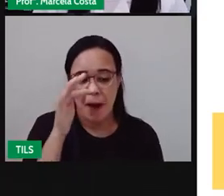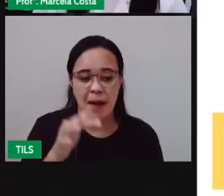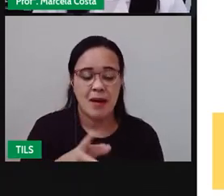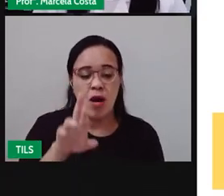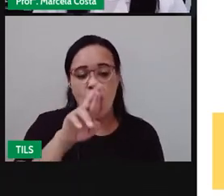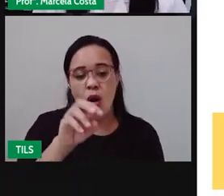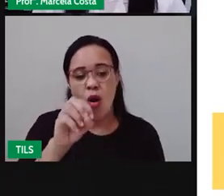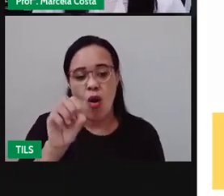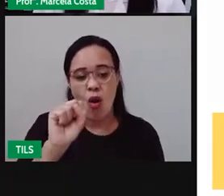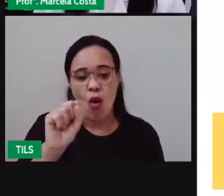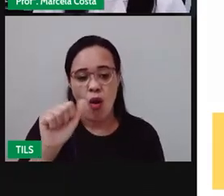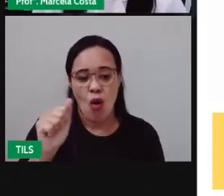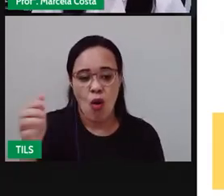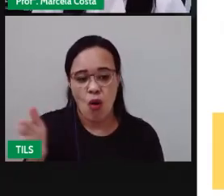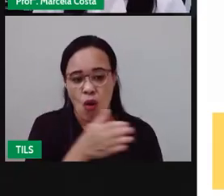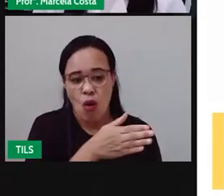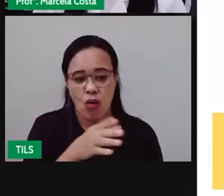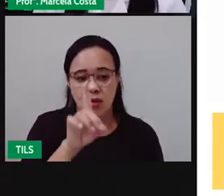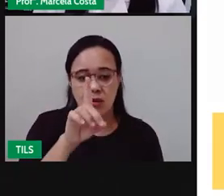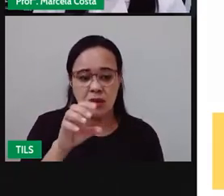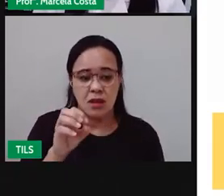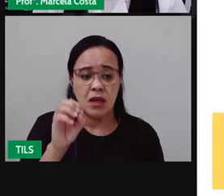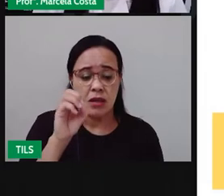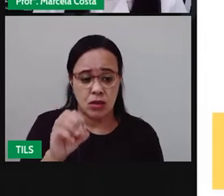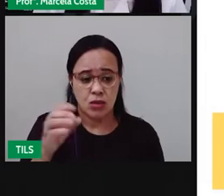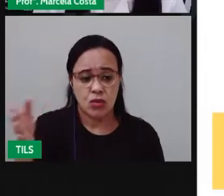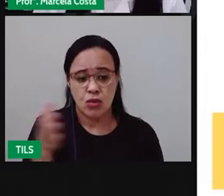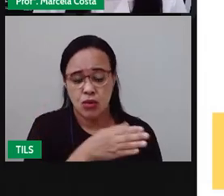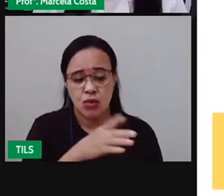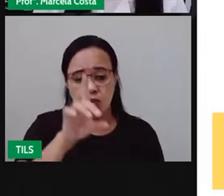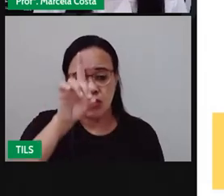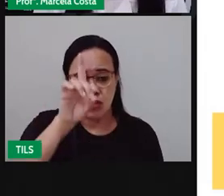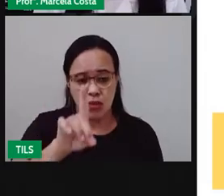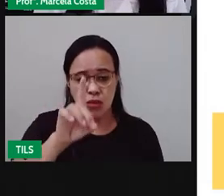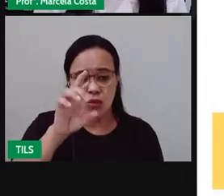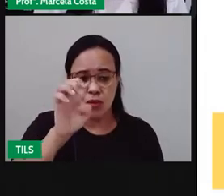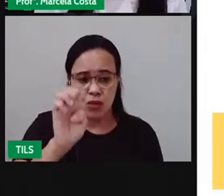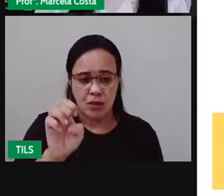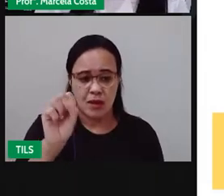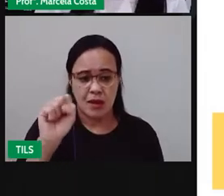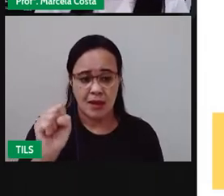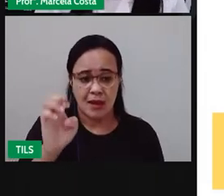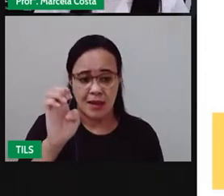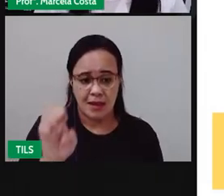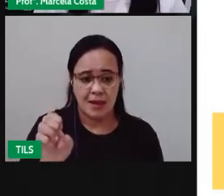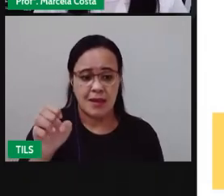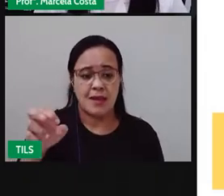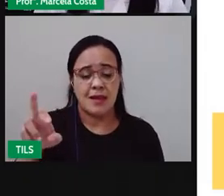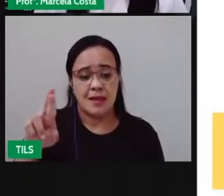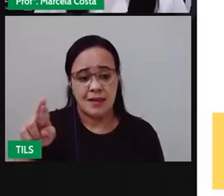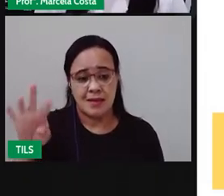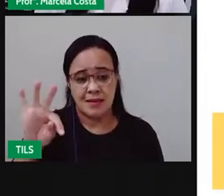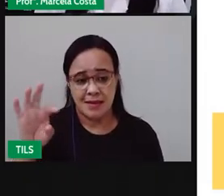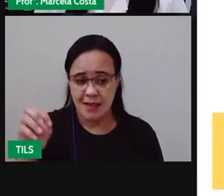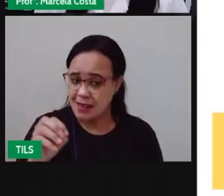que necessita de pouca água para sobreviver e é por isso que ela se adapta bem a essa região.